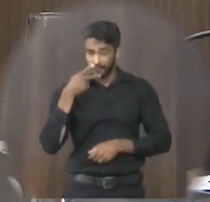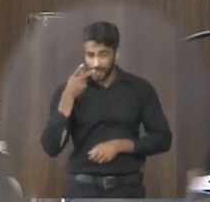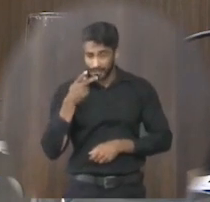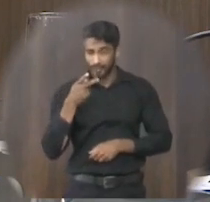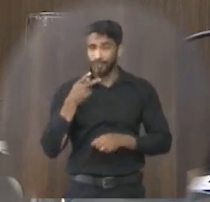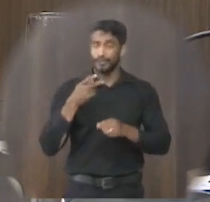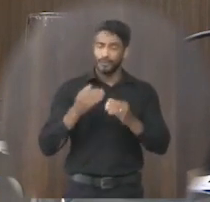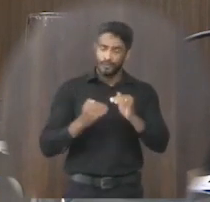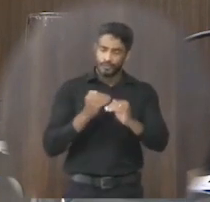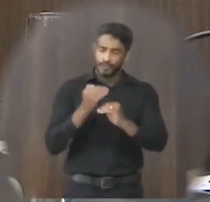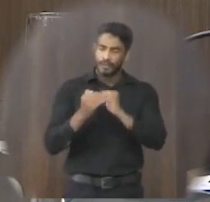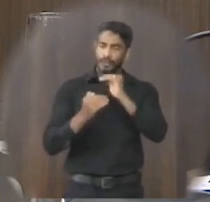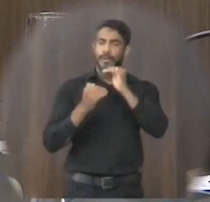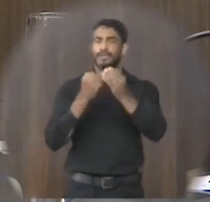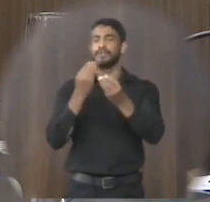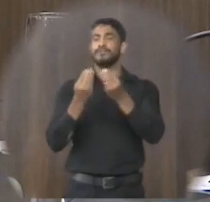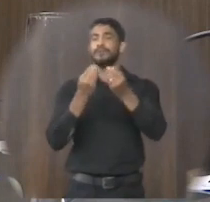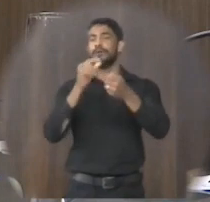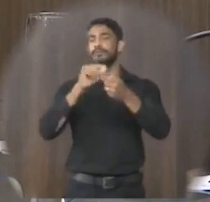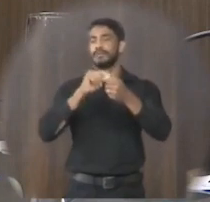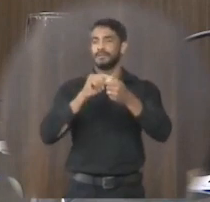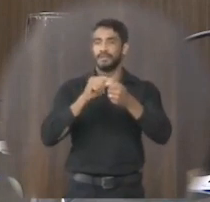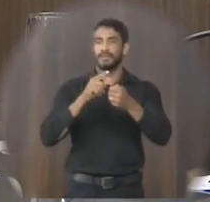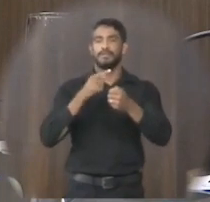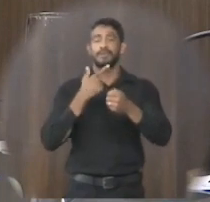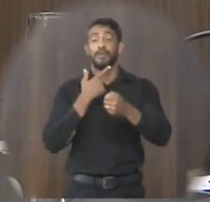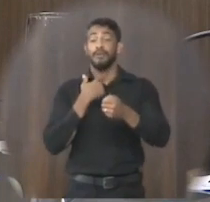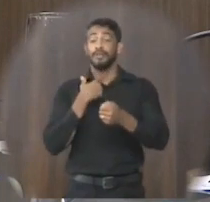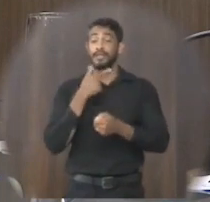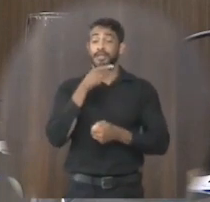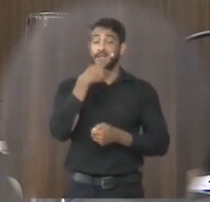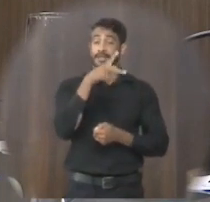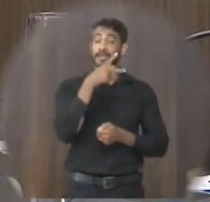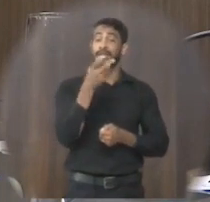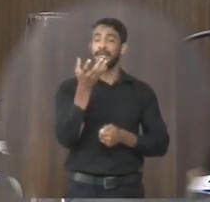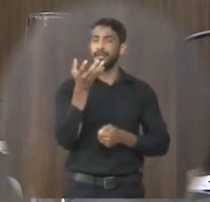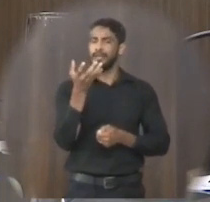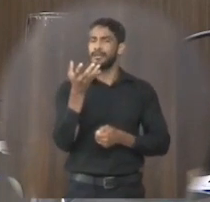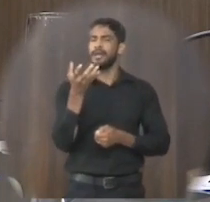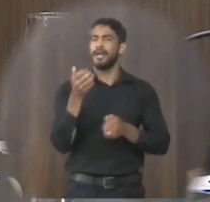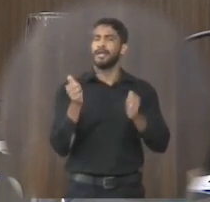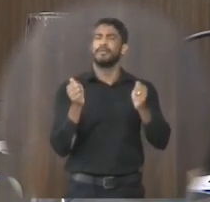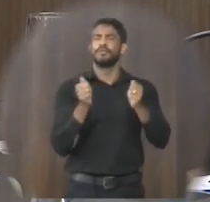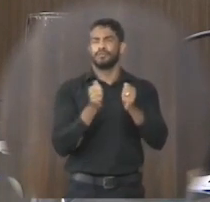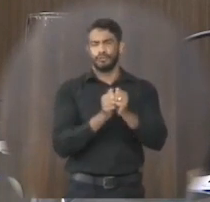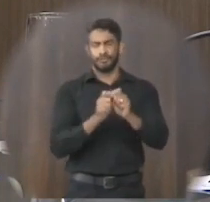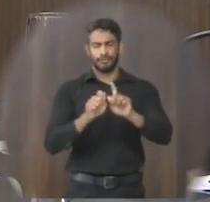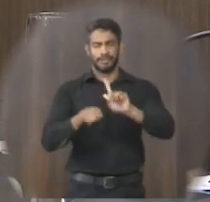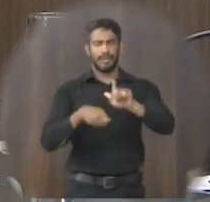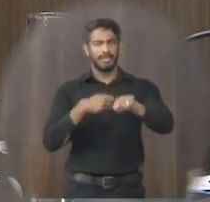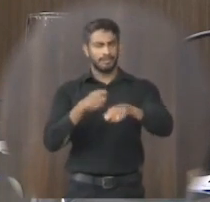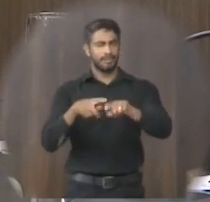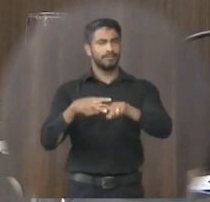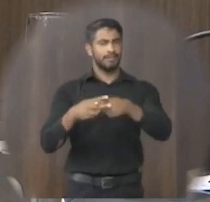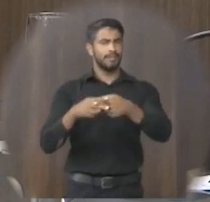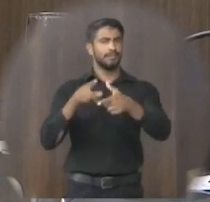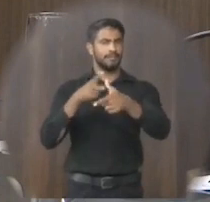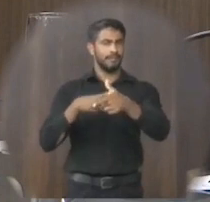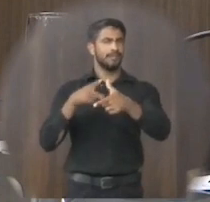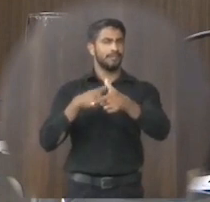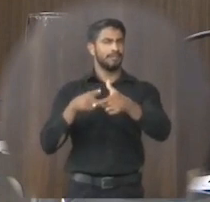o processo como é o funcionamento o interesse que ele tem junto com a administração de resolver essa situação